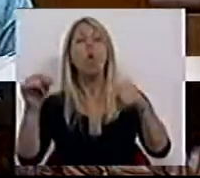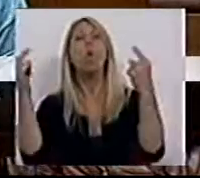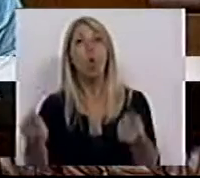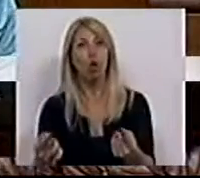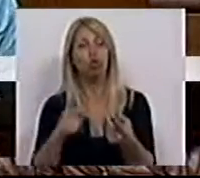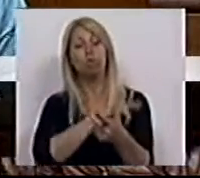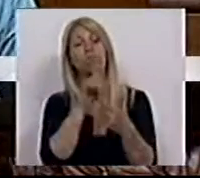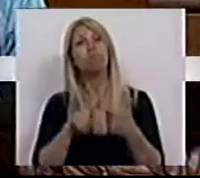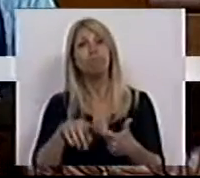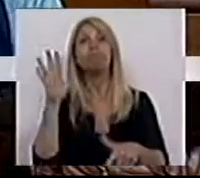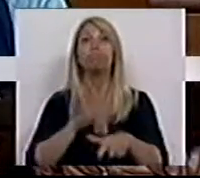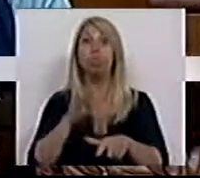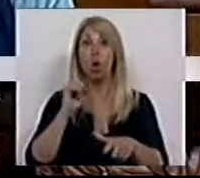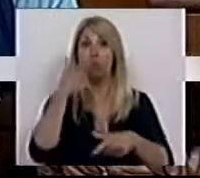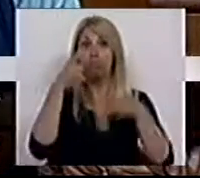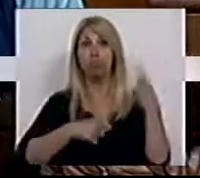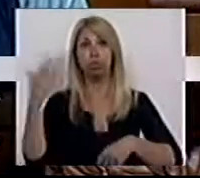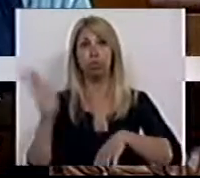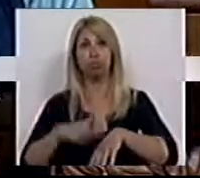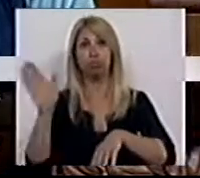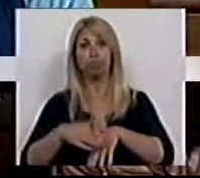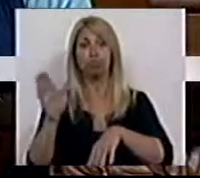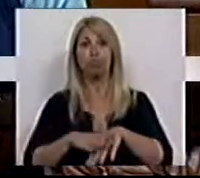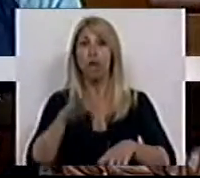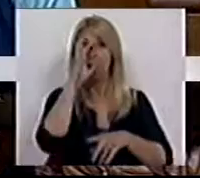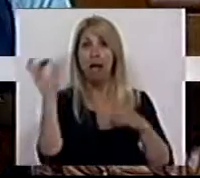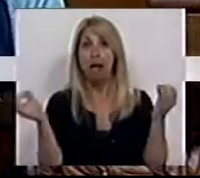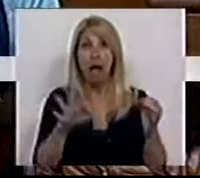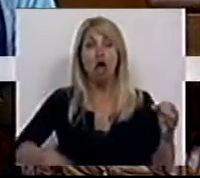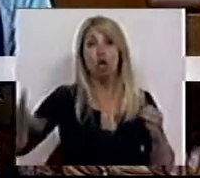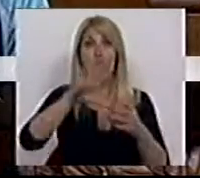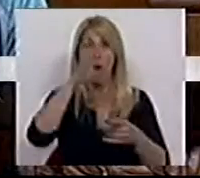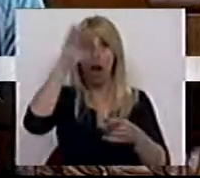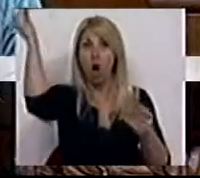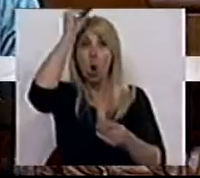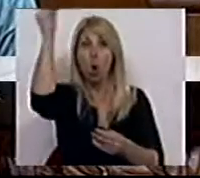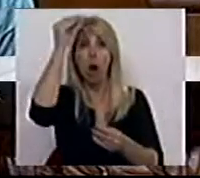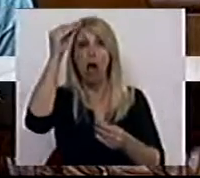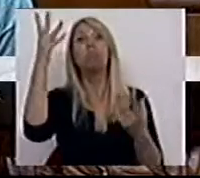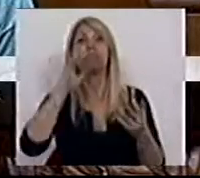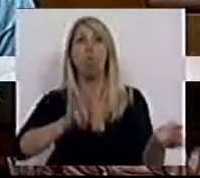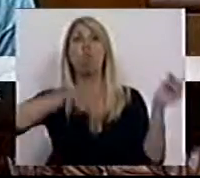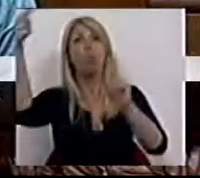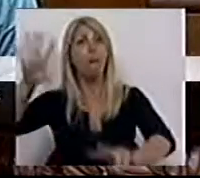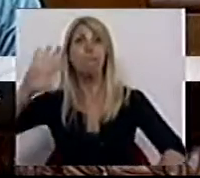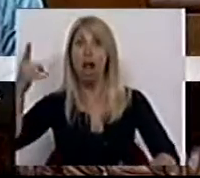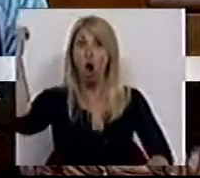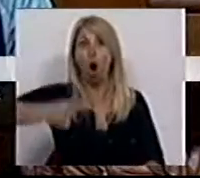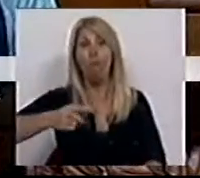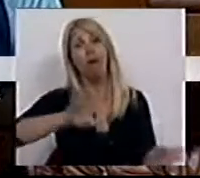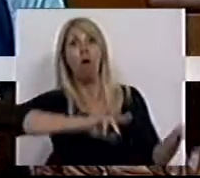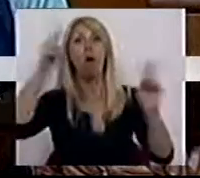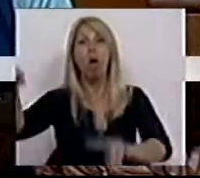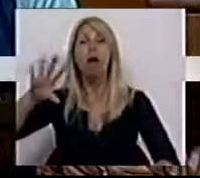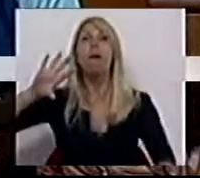agravada com a onda de imigração forçada. Portugal é o país na Europa com menos área florestal